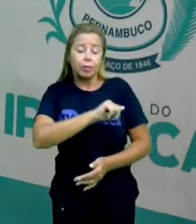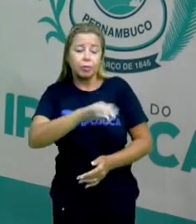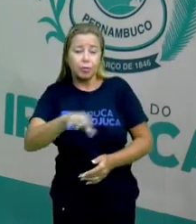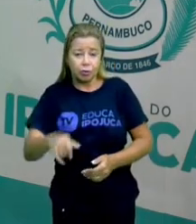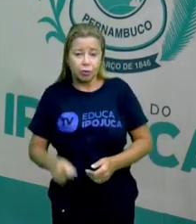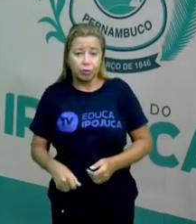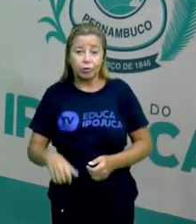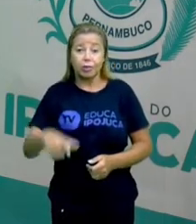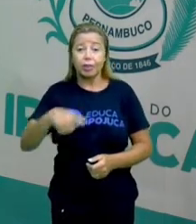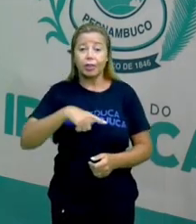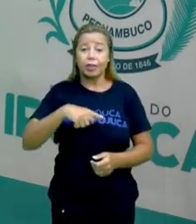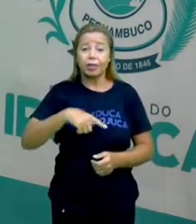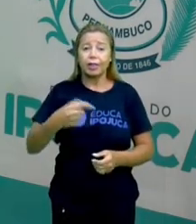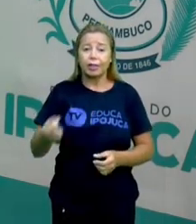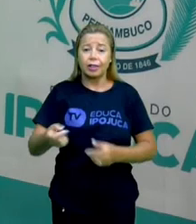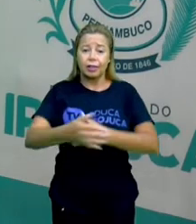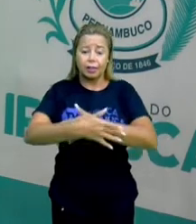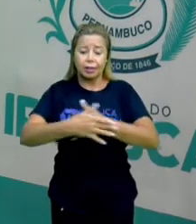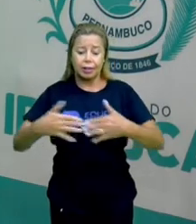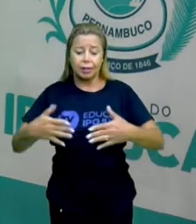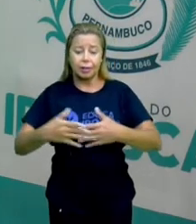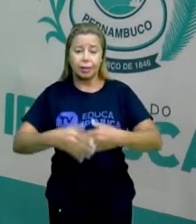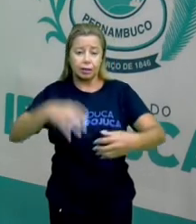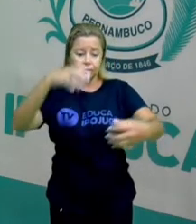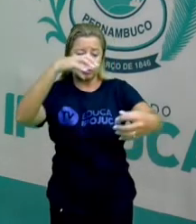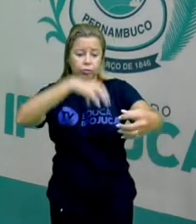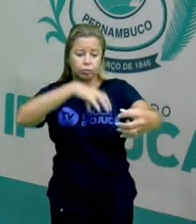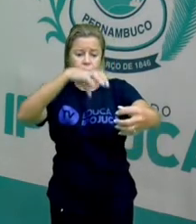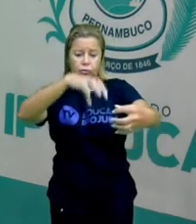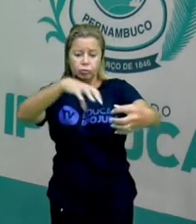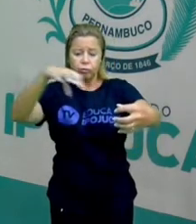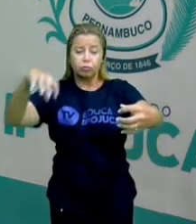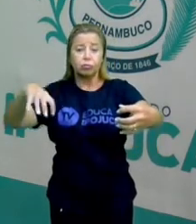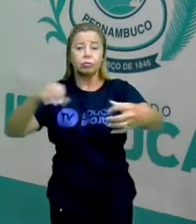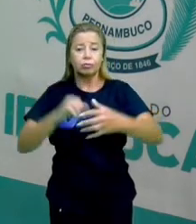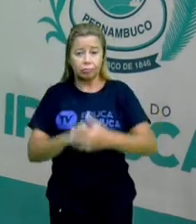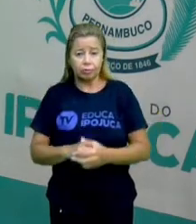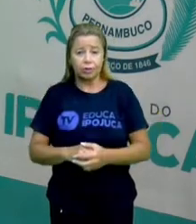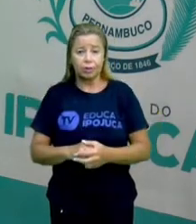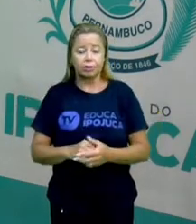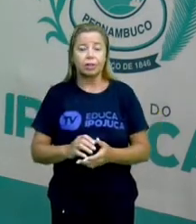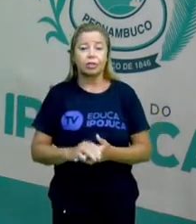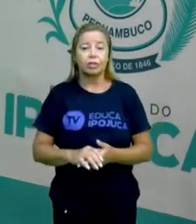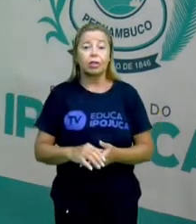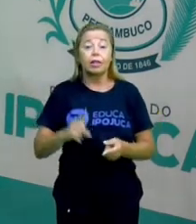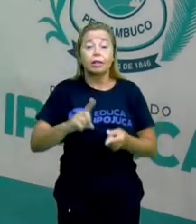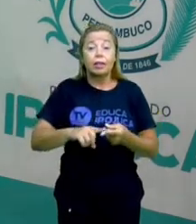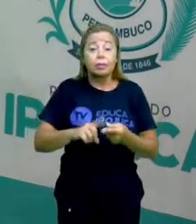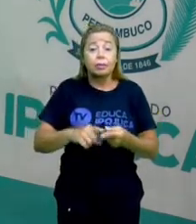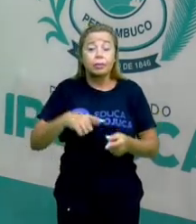distritos. Esses distritos também se estendem para essas áreas rurais.